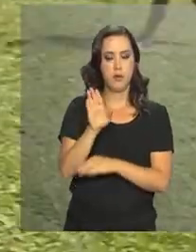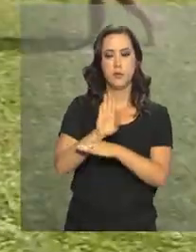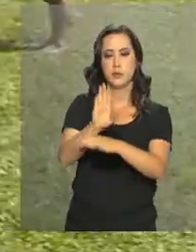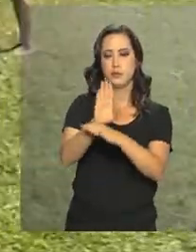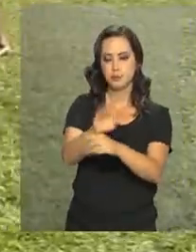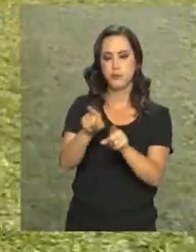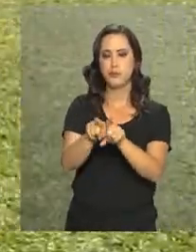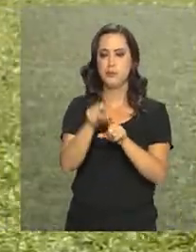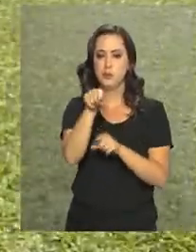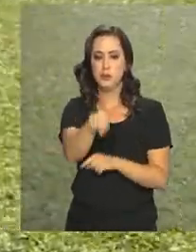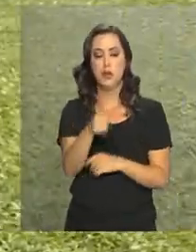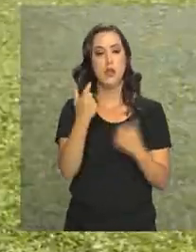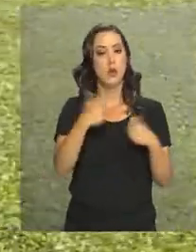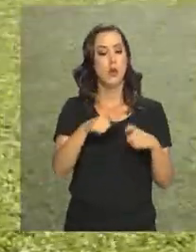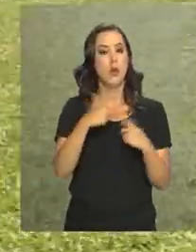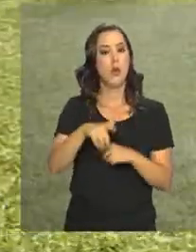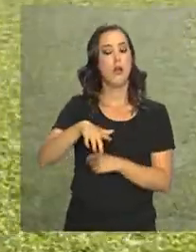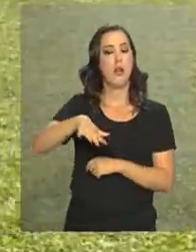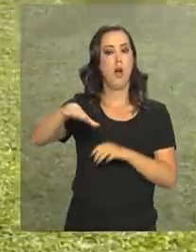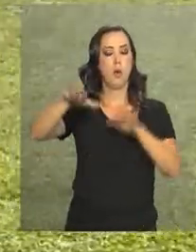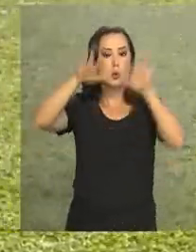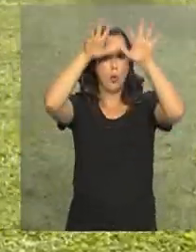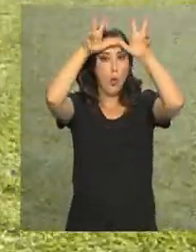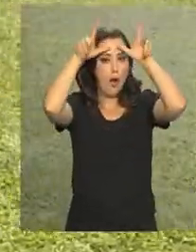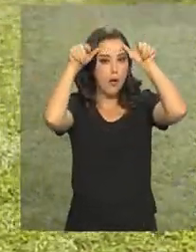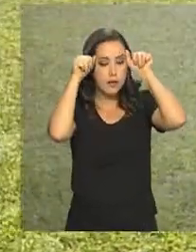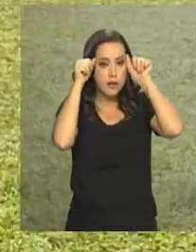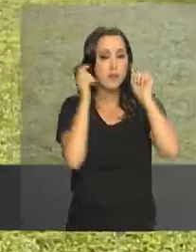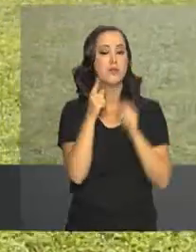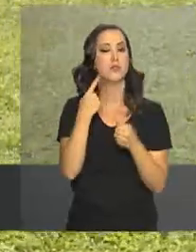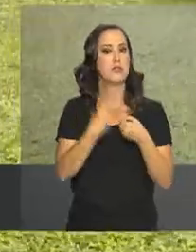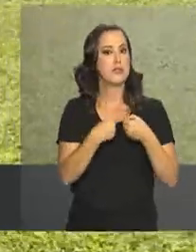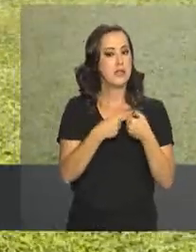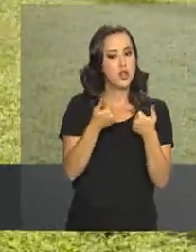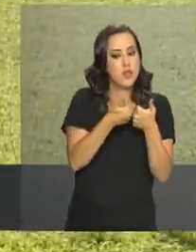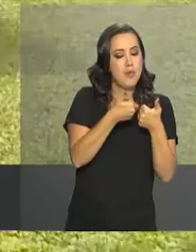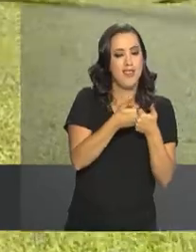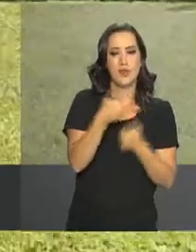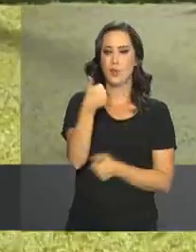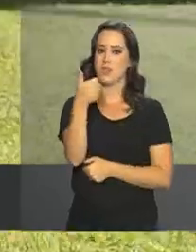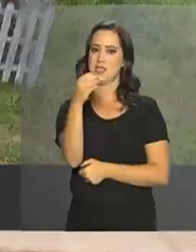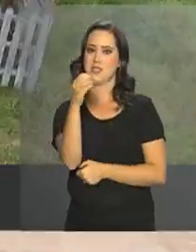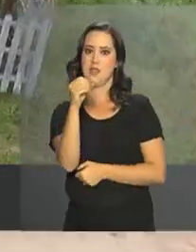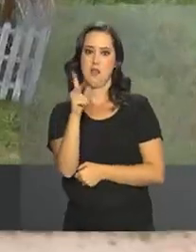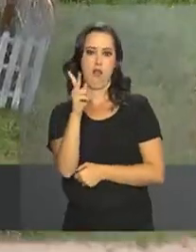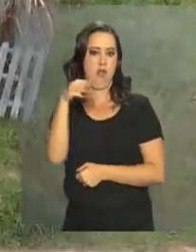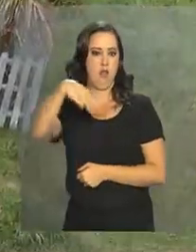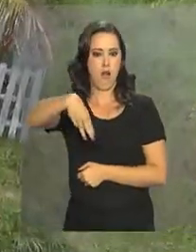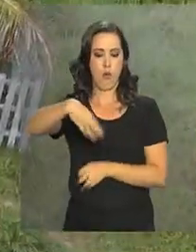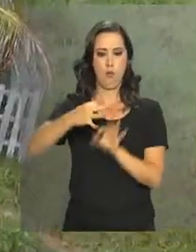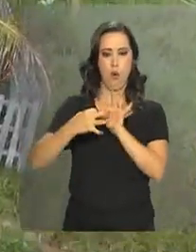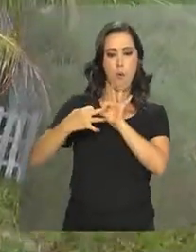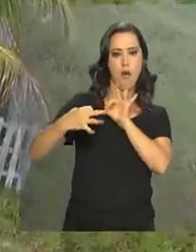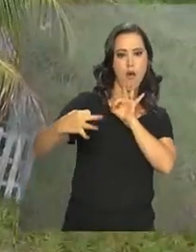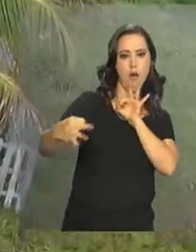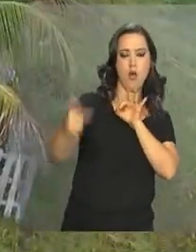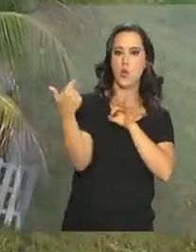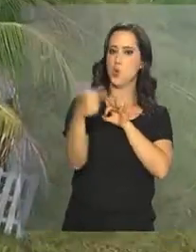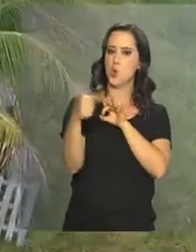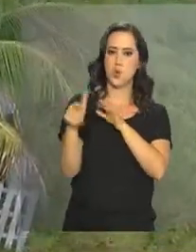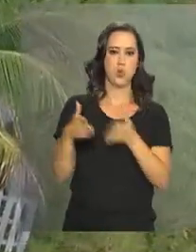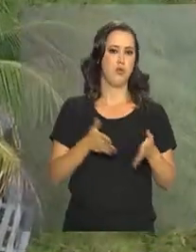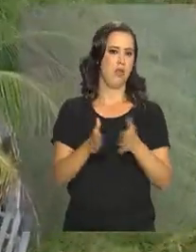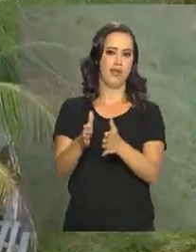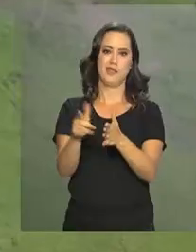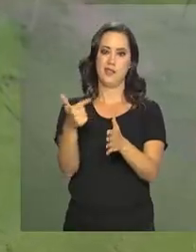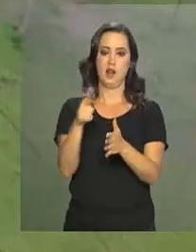comunidade acriana de Lua Nova, a cidade mais próxima está a 100 quilômetros de distância. Lá não tem estrada e o